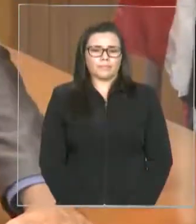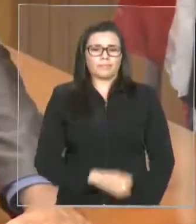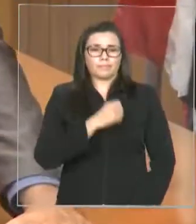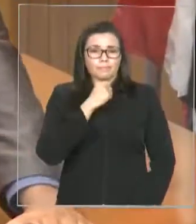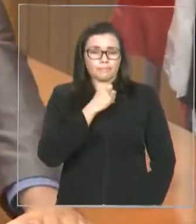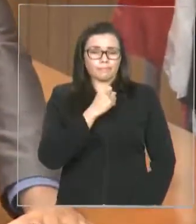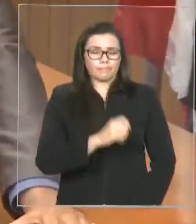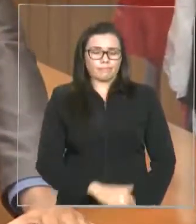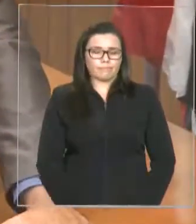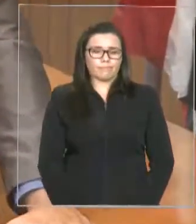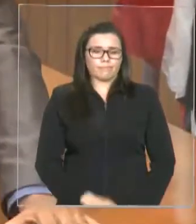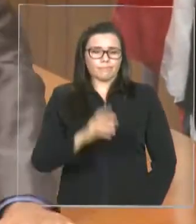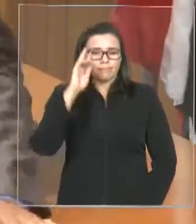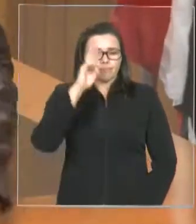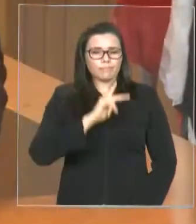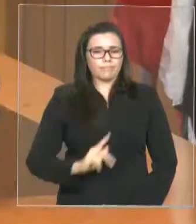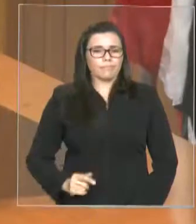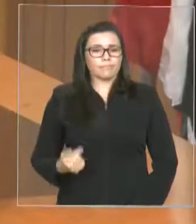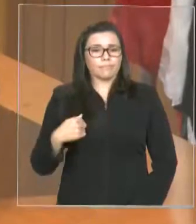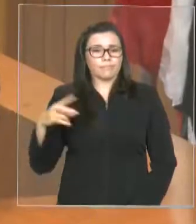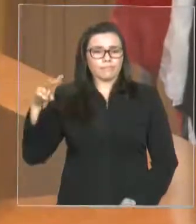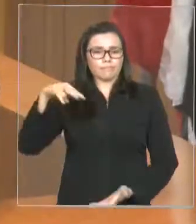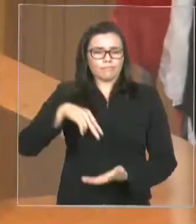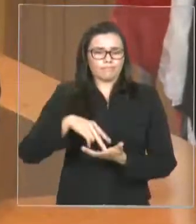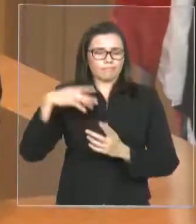eu venho aqui, mais uma vez nessa tribuna,